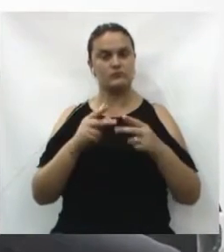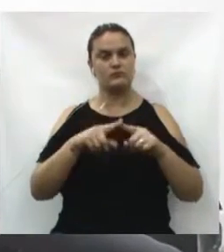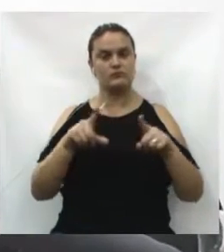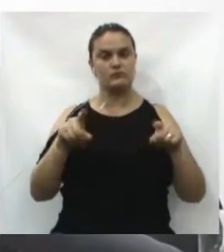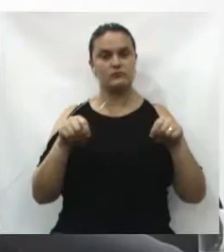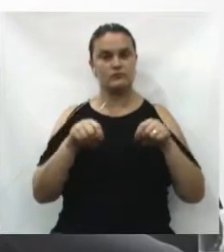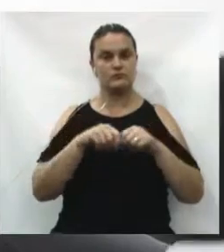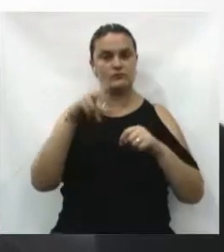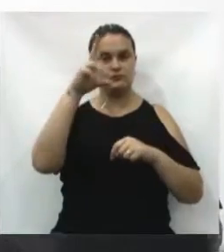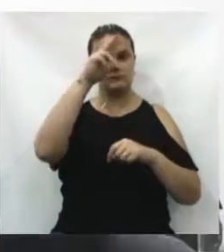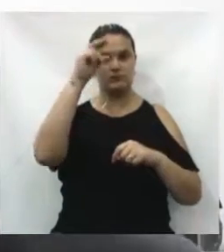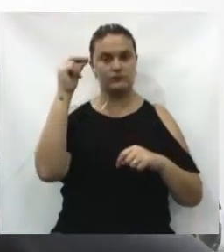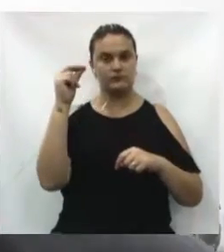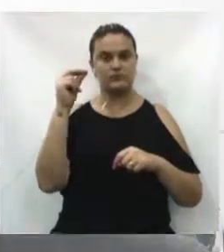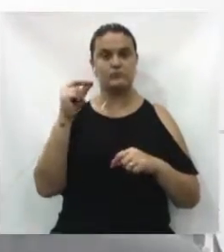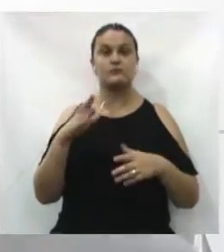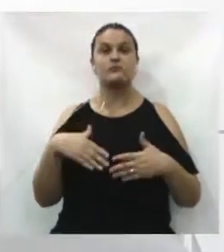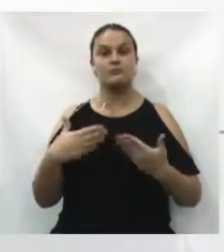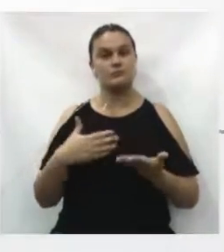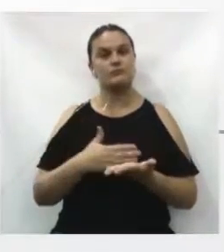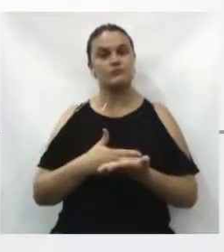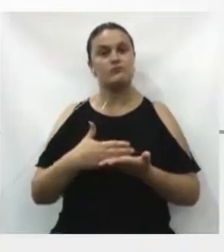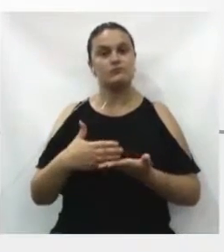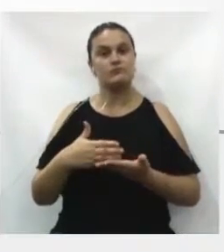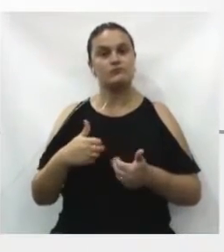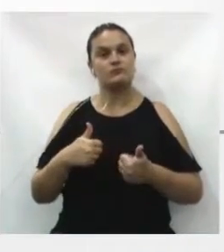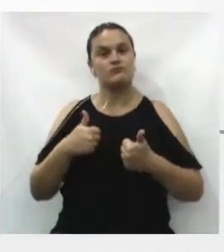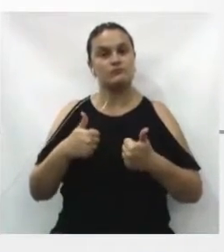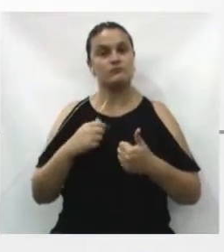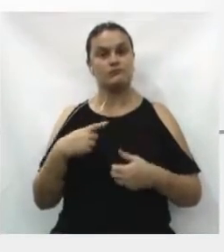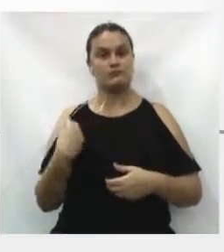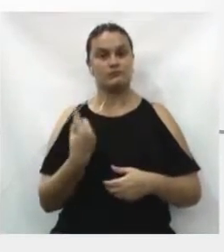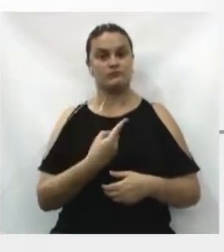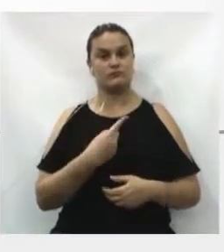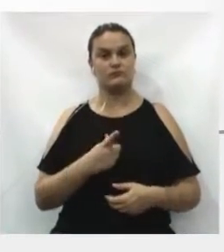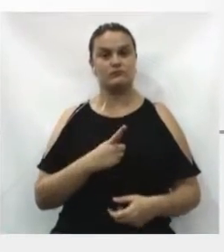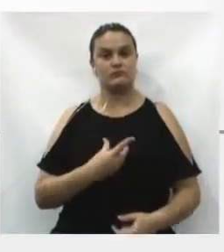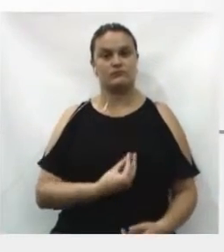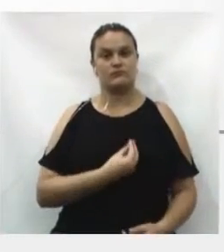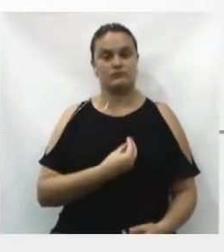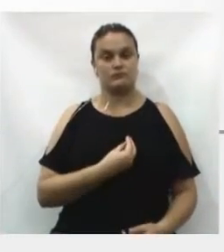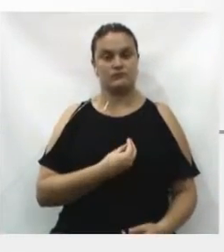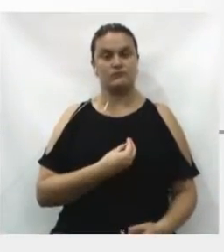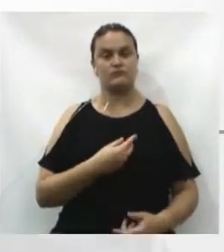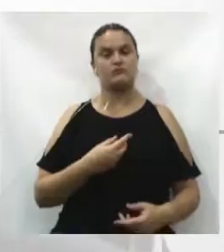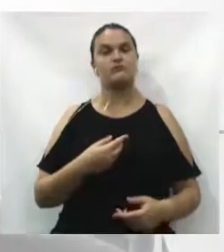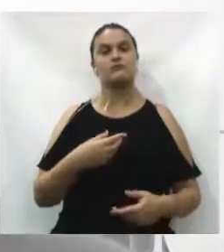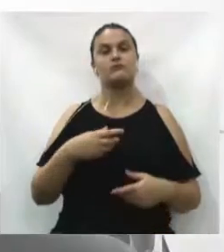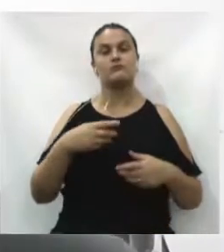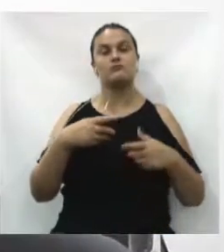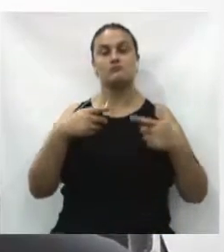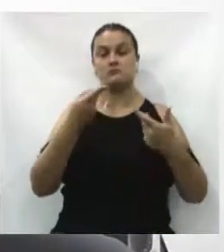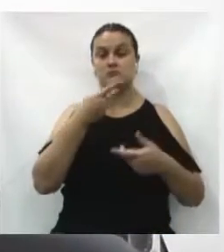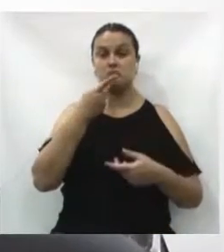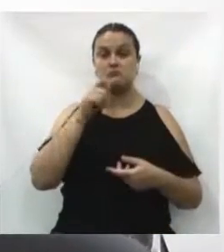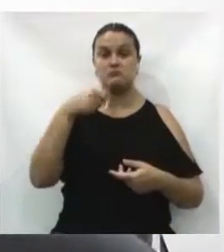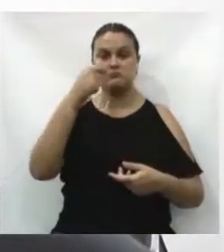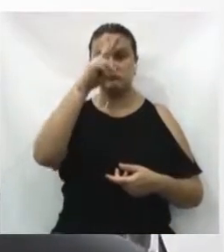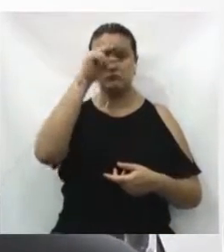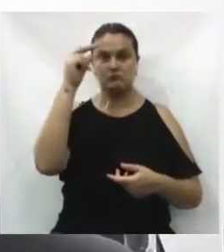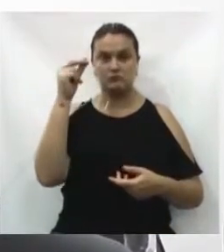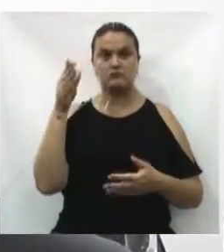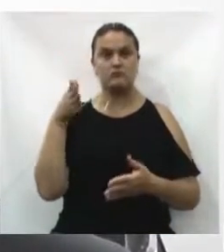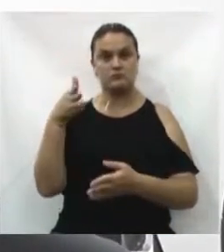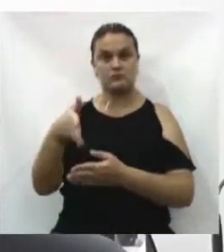gabinete do prefeito. Muito positivo. Eu e o Bachir estamos aqui representando a Prefeitura e vindo à